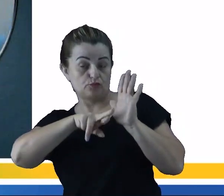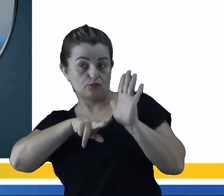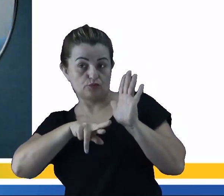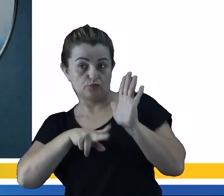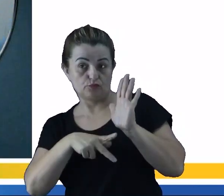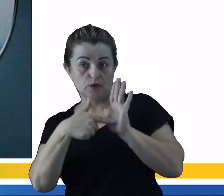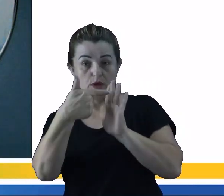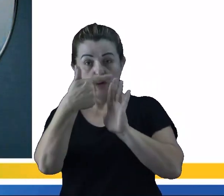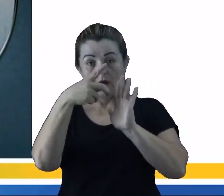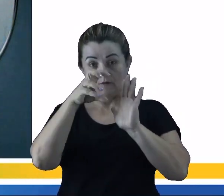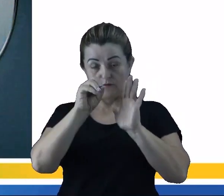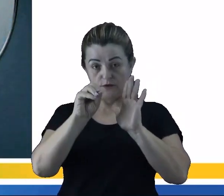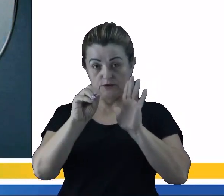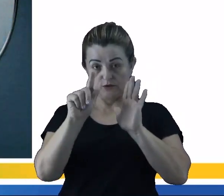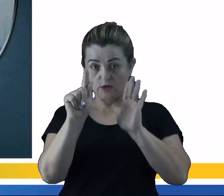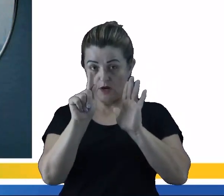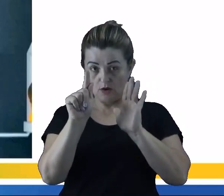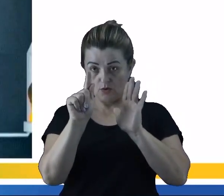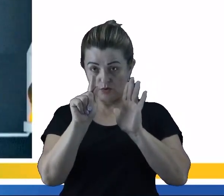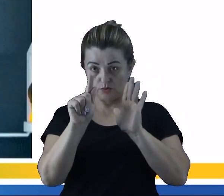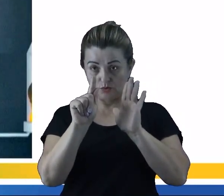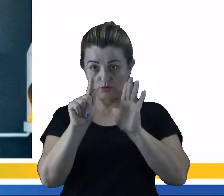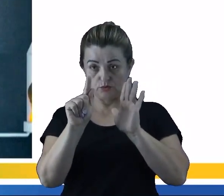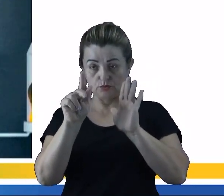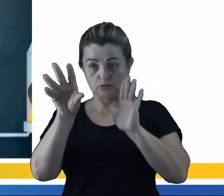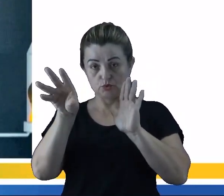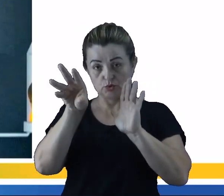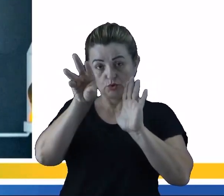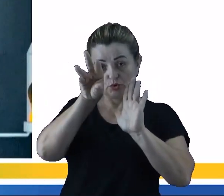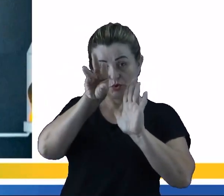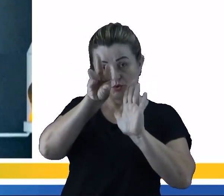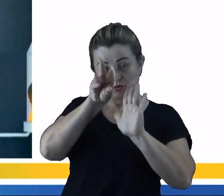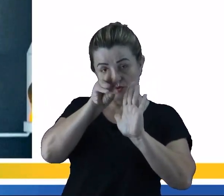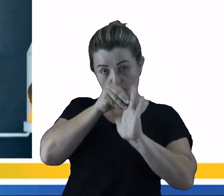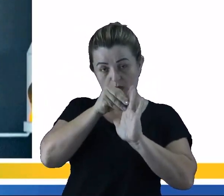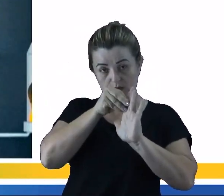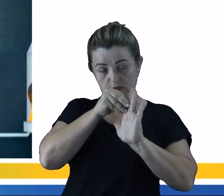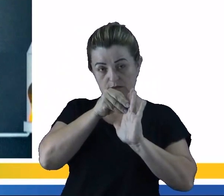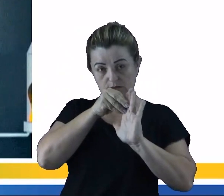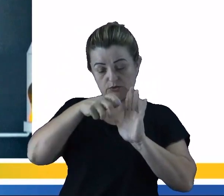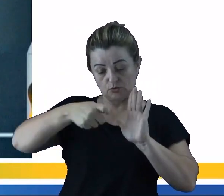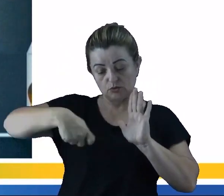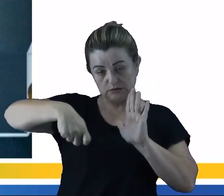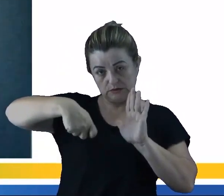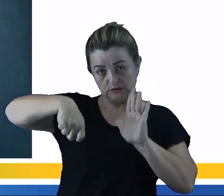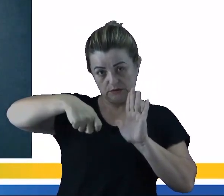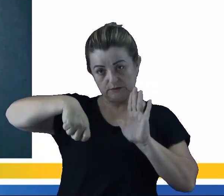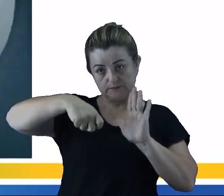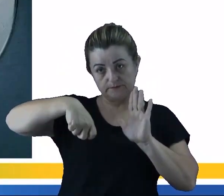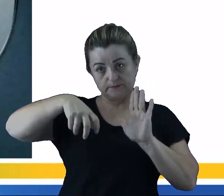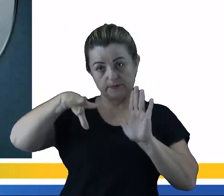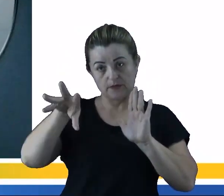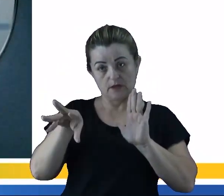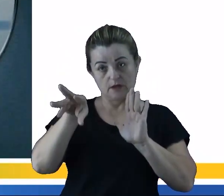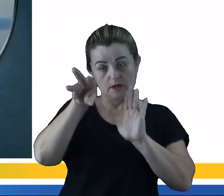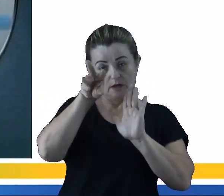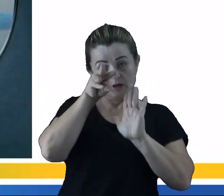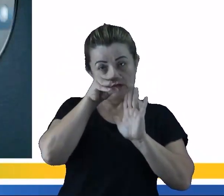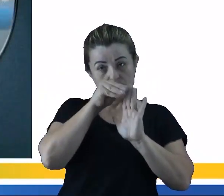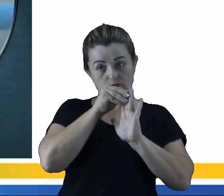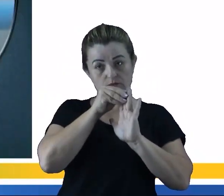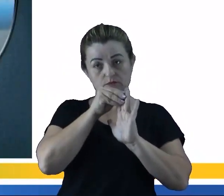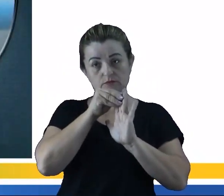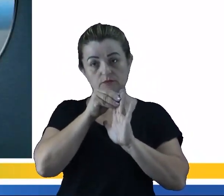aqui a 20 graus Celsius, né? A gente vai recolher o gás, né? O gás de cozinha, que é utilizado aí, né? Para cozinhar os